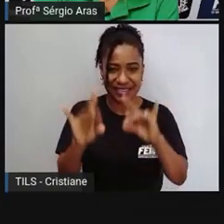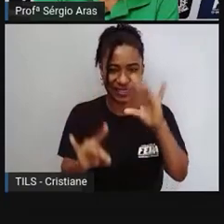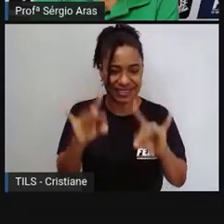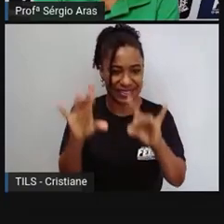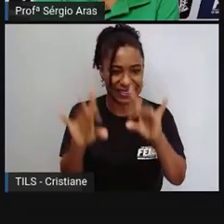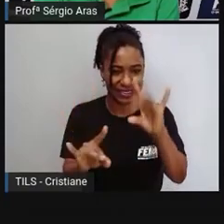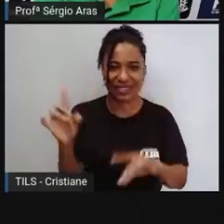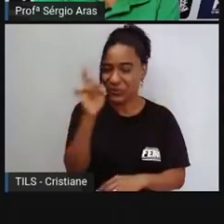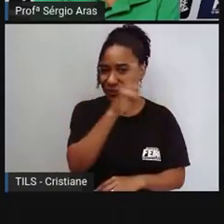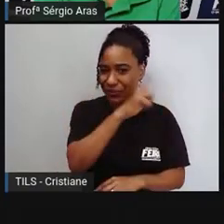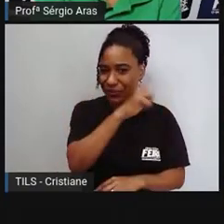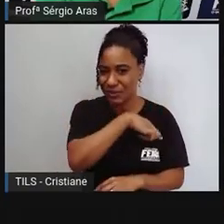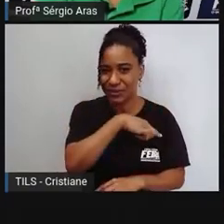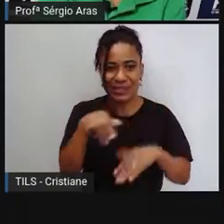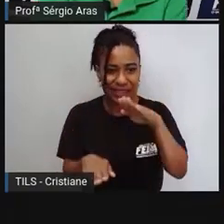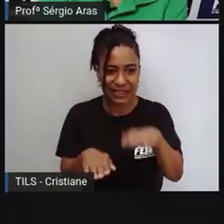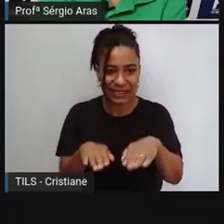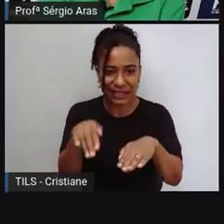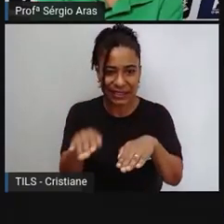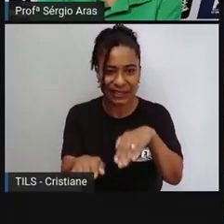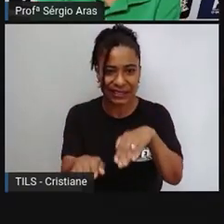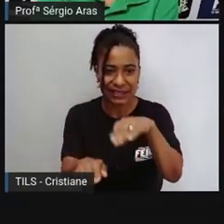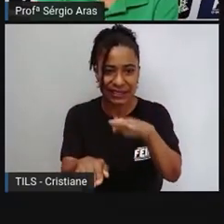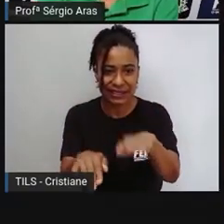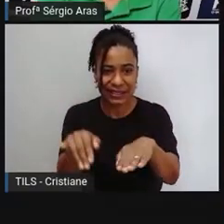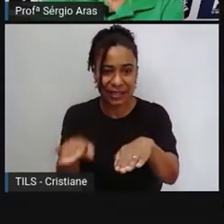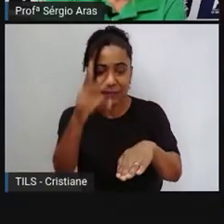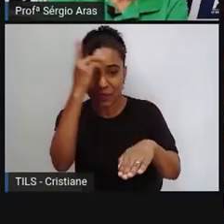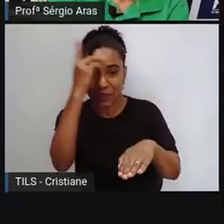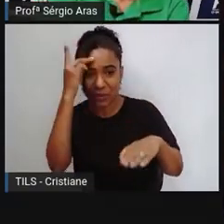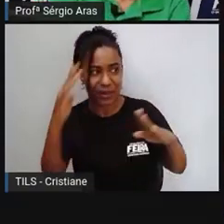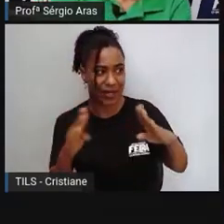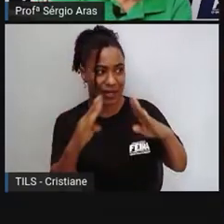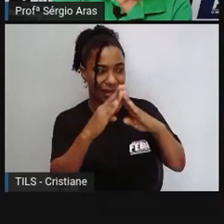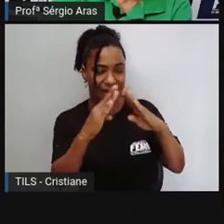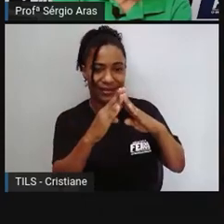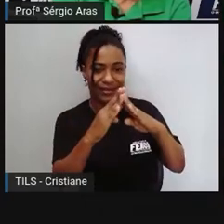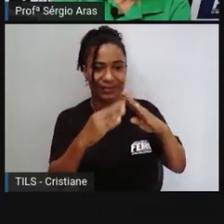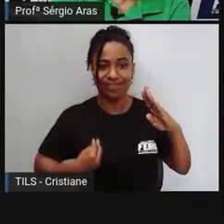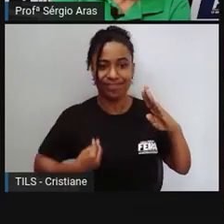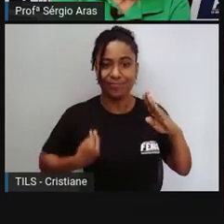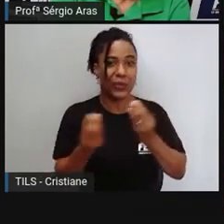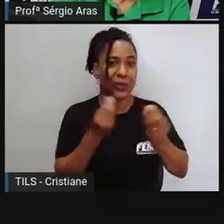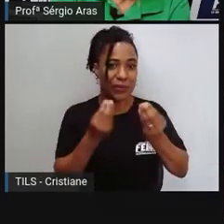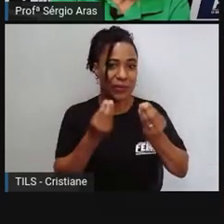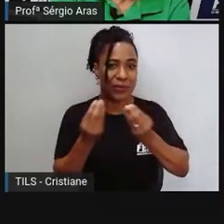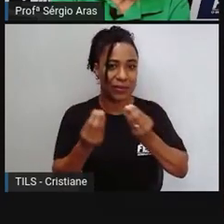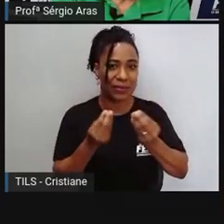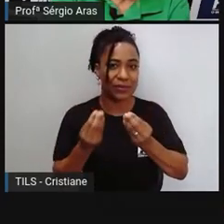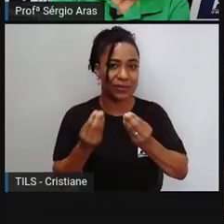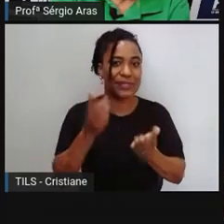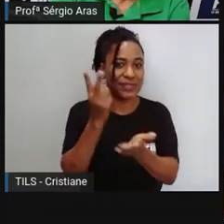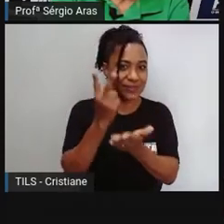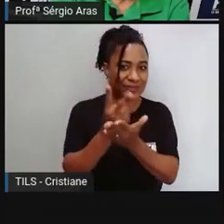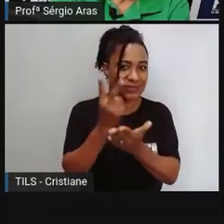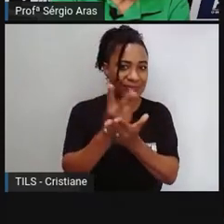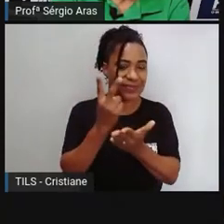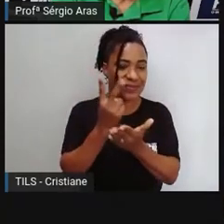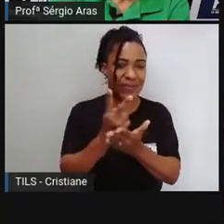agora imagina quem passa por isso todos os dias que tem que dormir e acordar vivendo literalmente